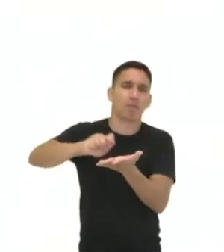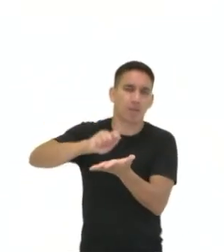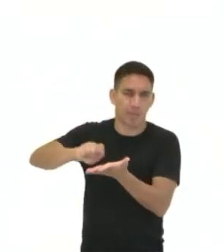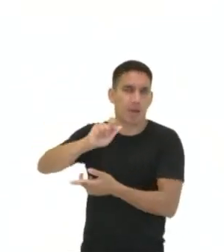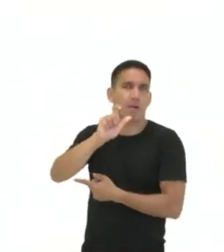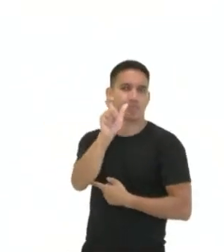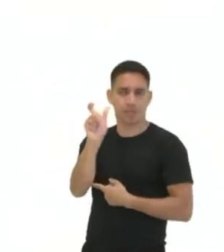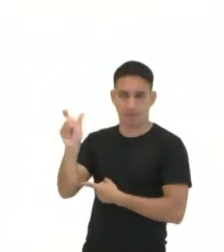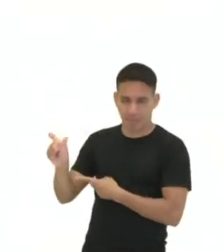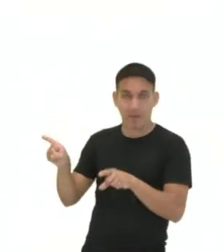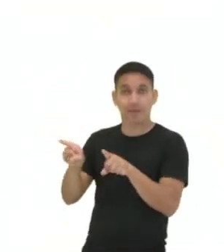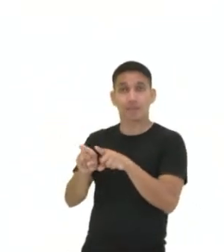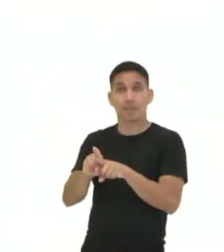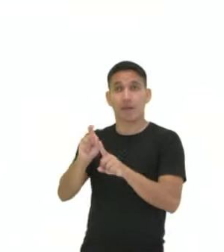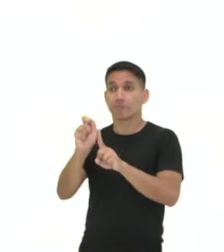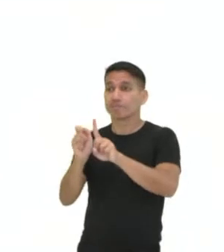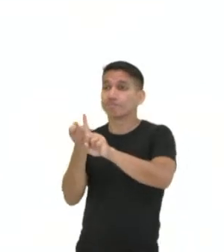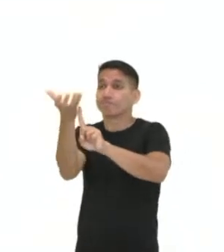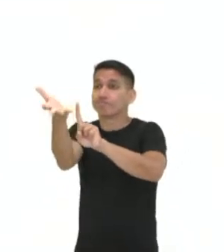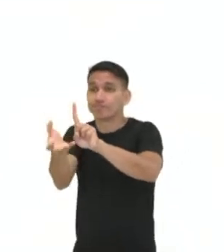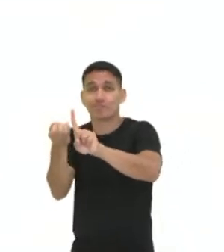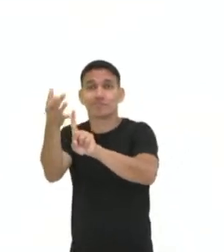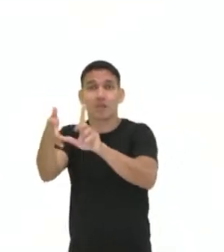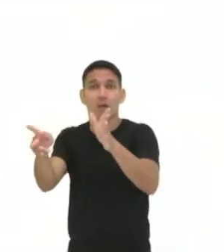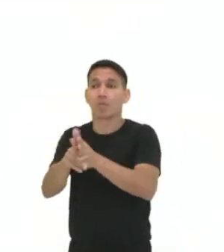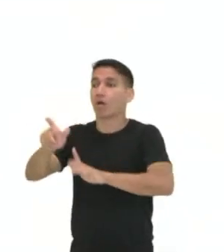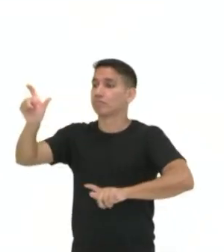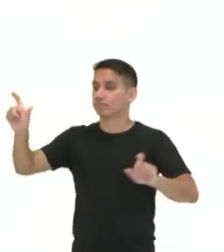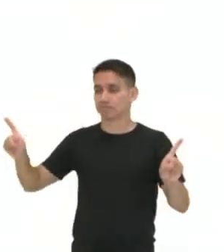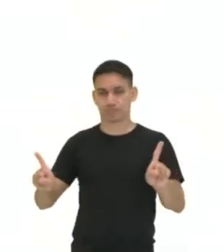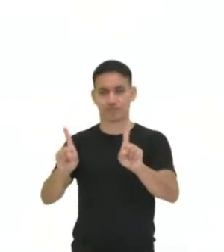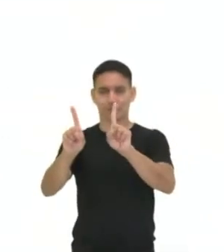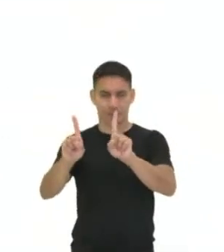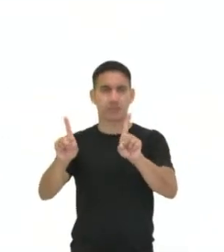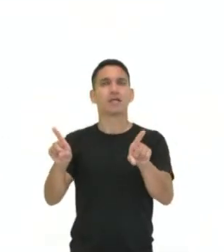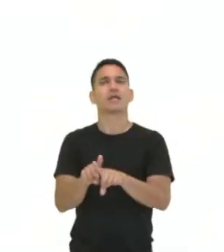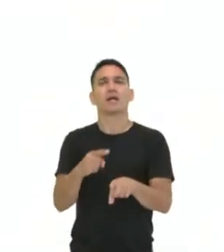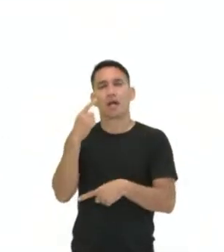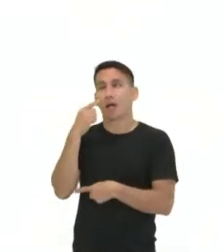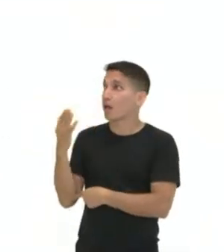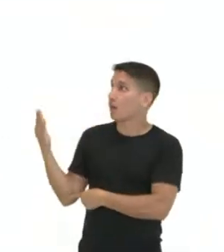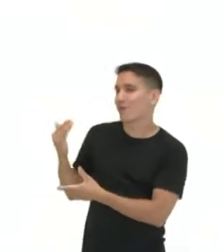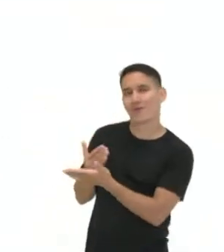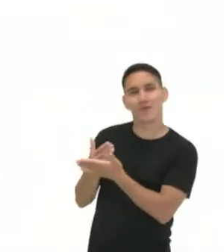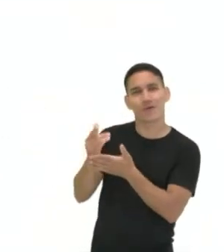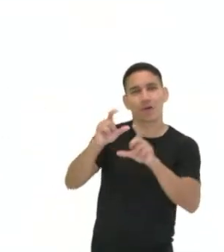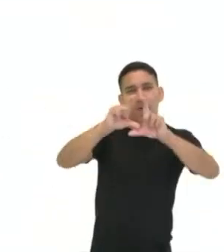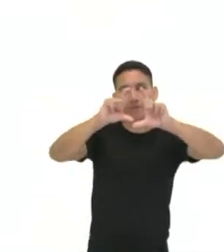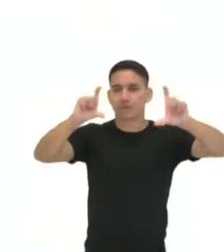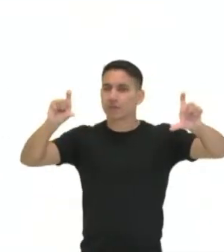não verbais que são as imagens, os personagens. Então temos aqui no início